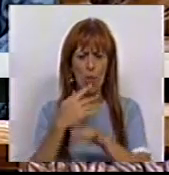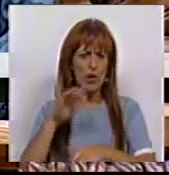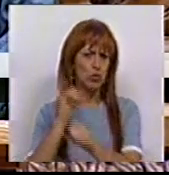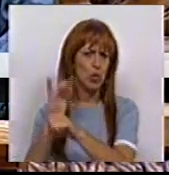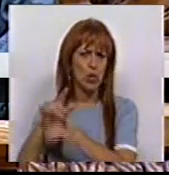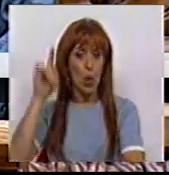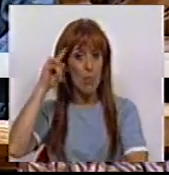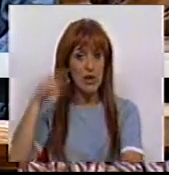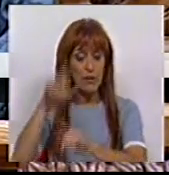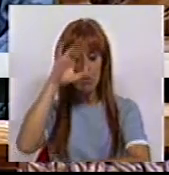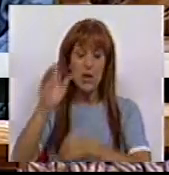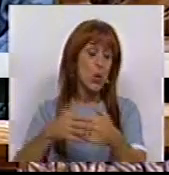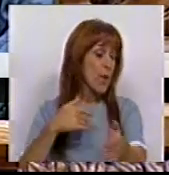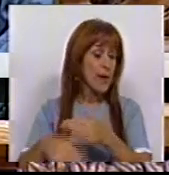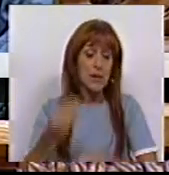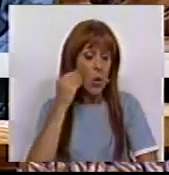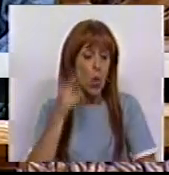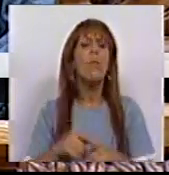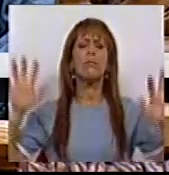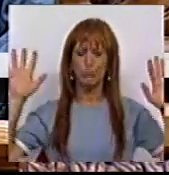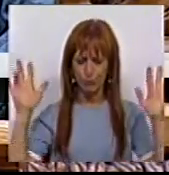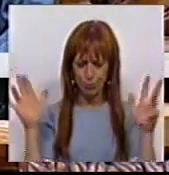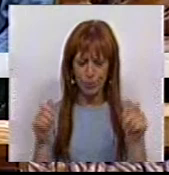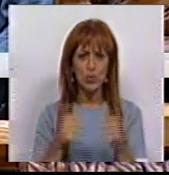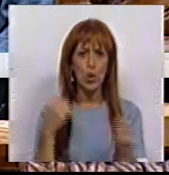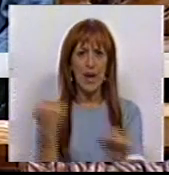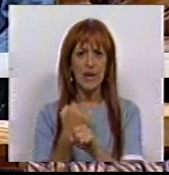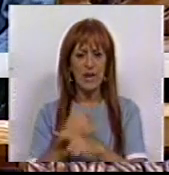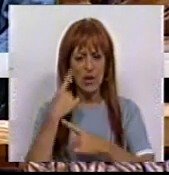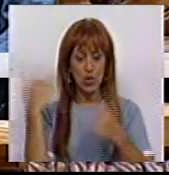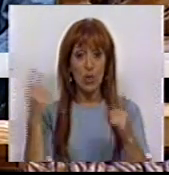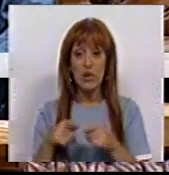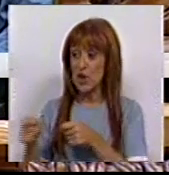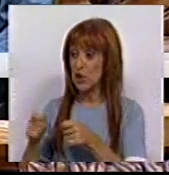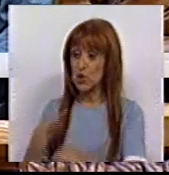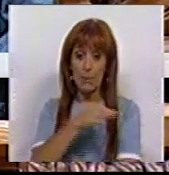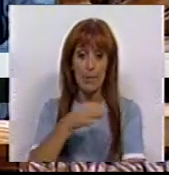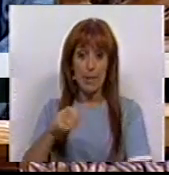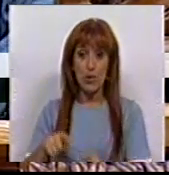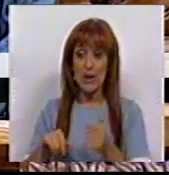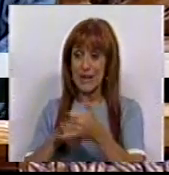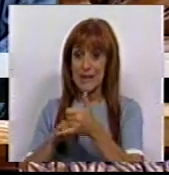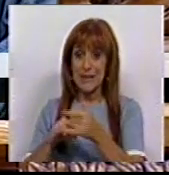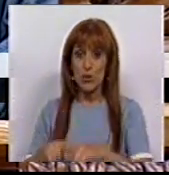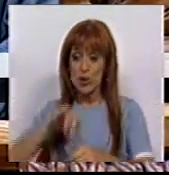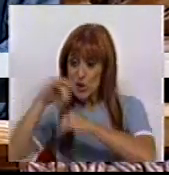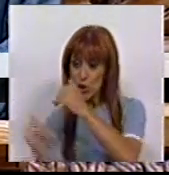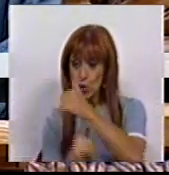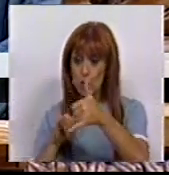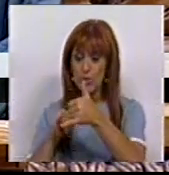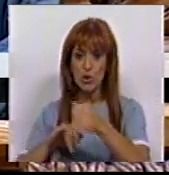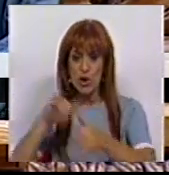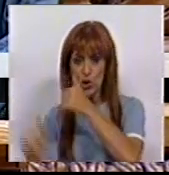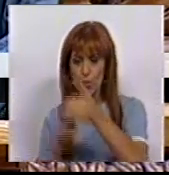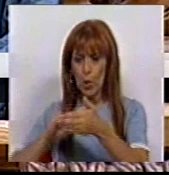O objetivo do Governo, custa o que custar, é reduzir toda a atividade pública à gestão de PPPs, concessões, subconcessões